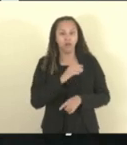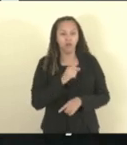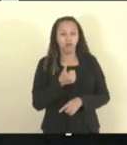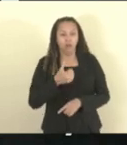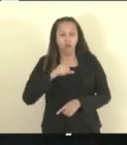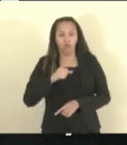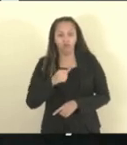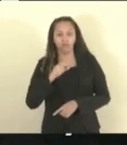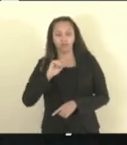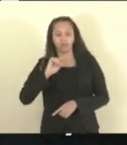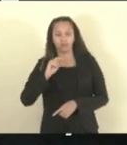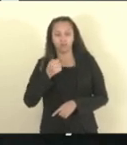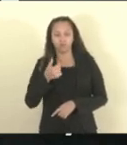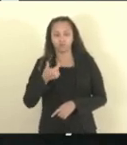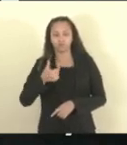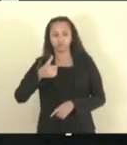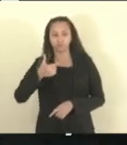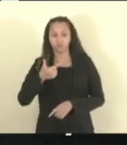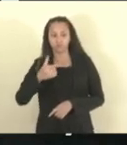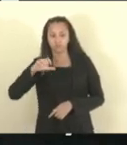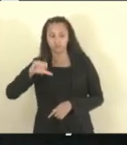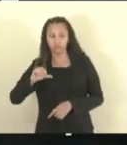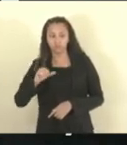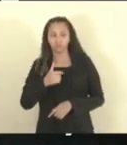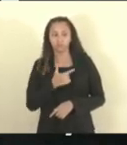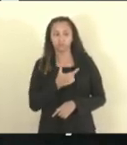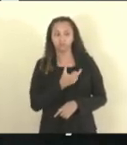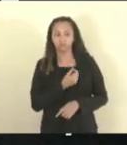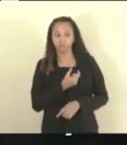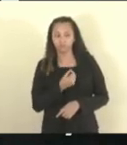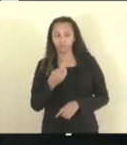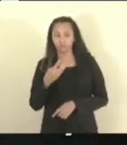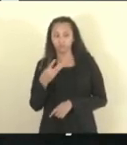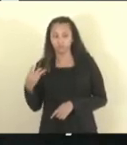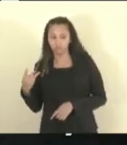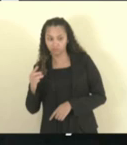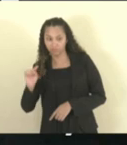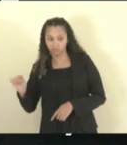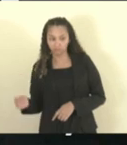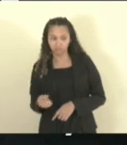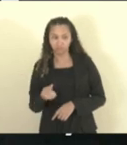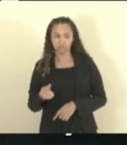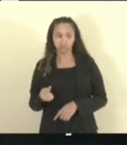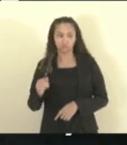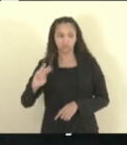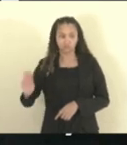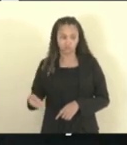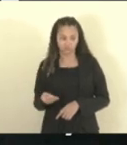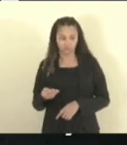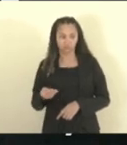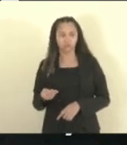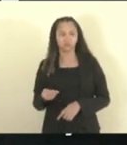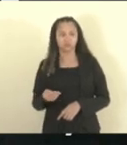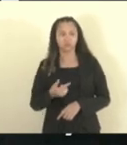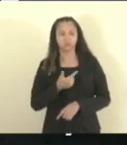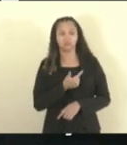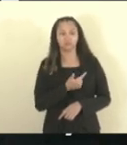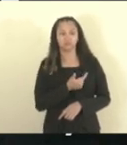2020, 33 milhões. 2021, 35, 2022, 39 e 2023.